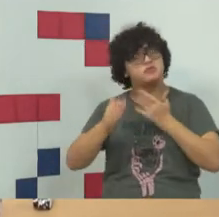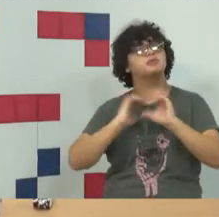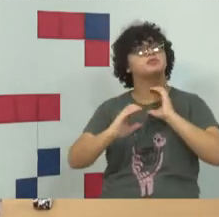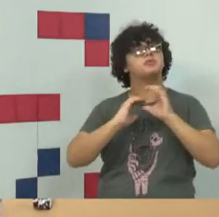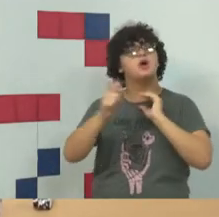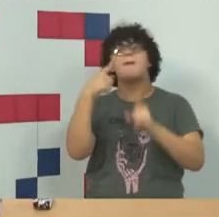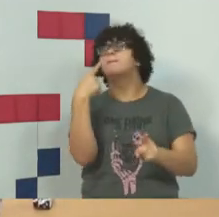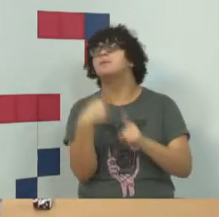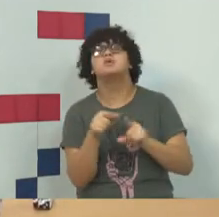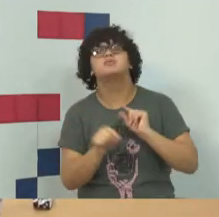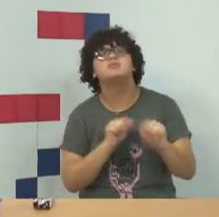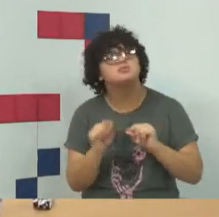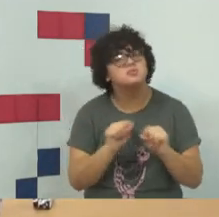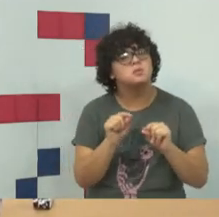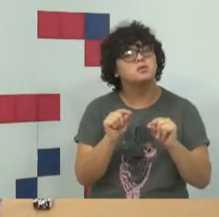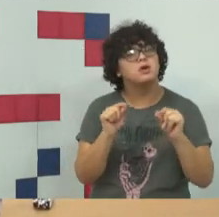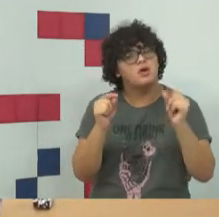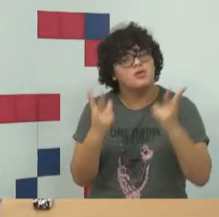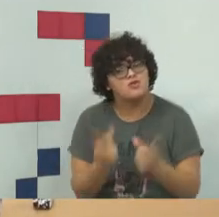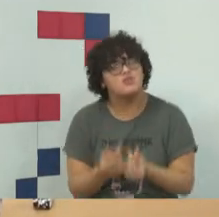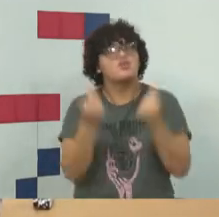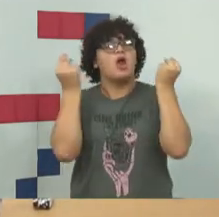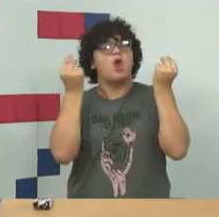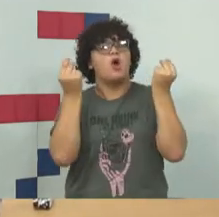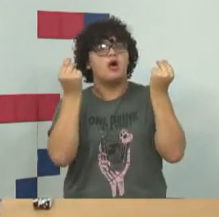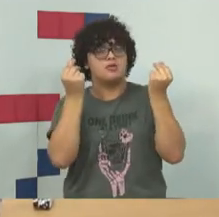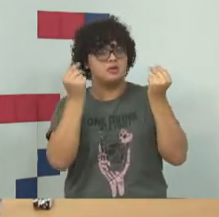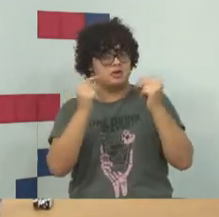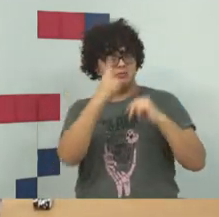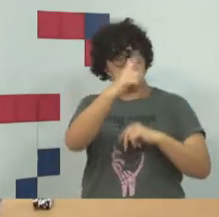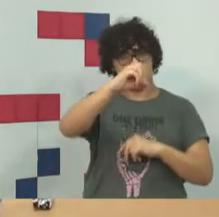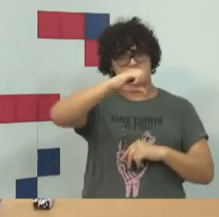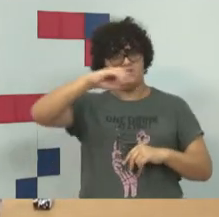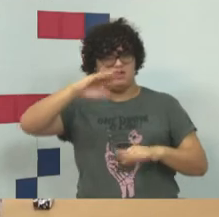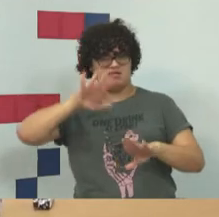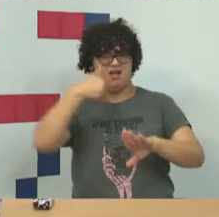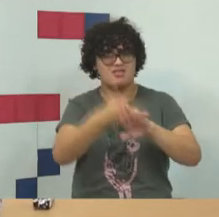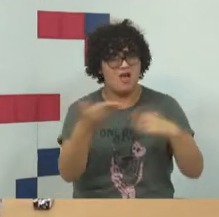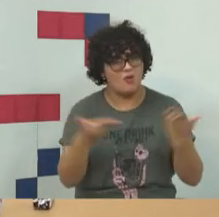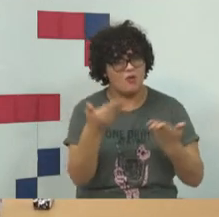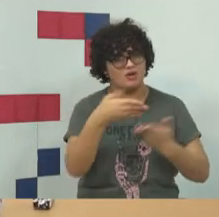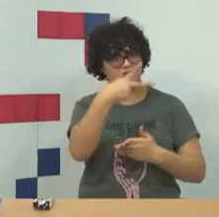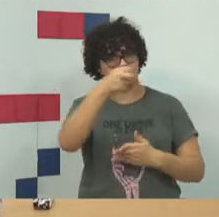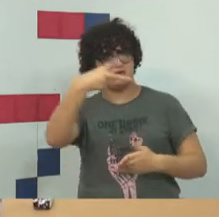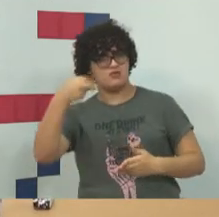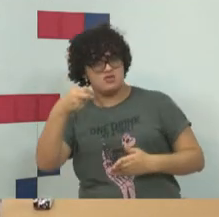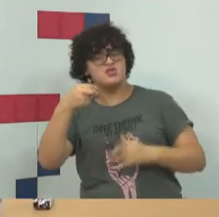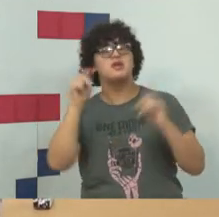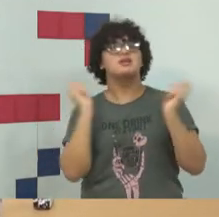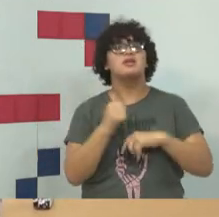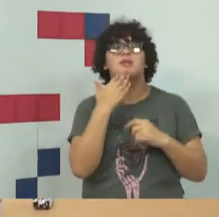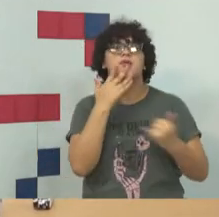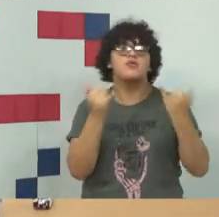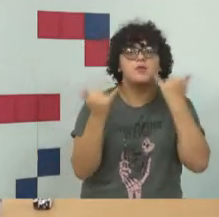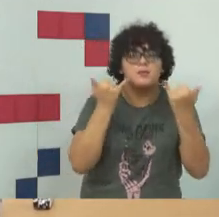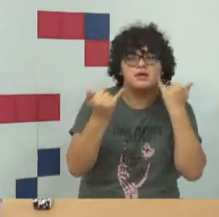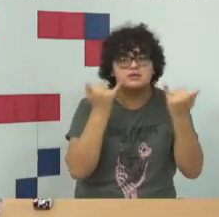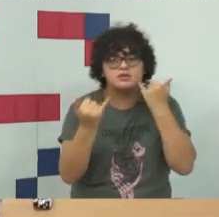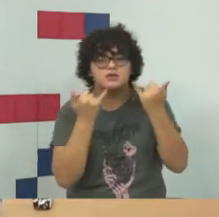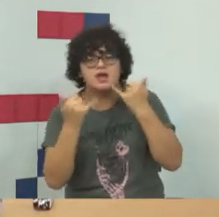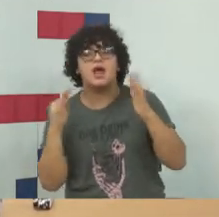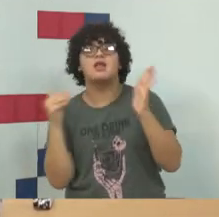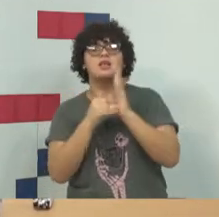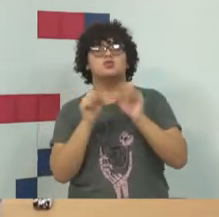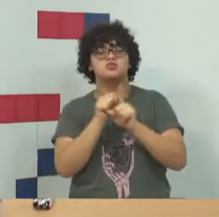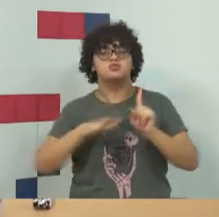grande valor, desde a década de 90 até hoje, o grande valor que se discute são os dados e as informações e a